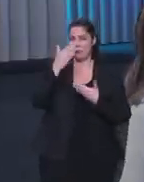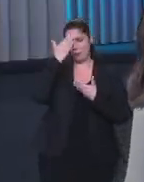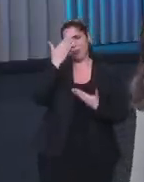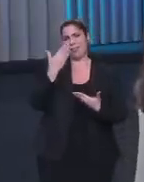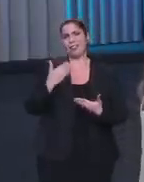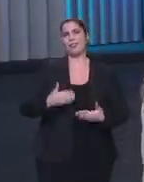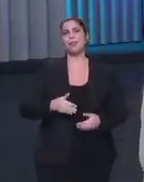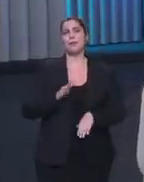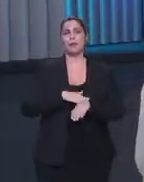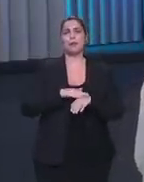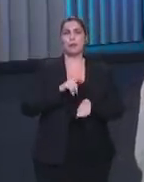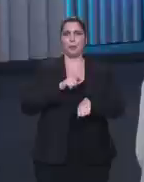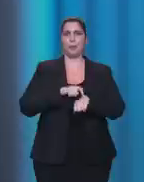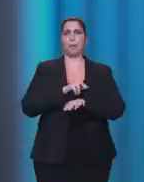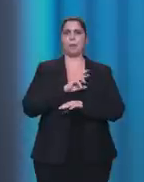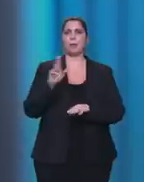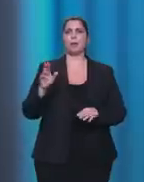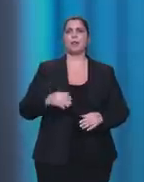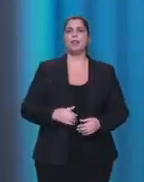réplica da candidata Soraya.